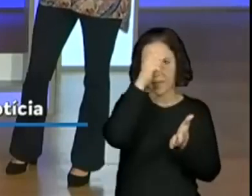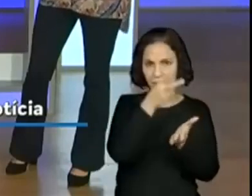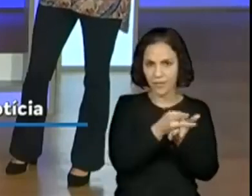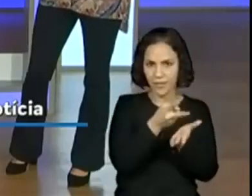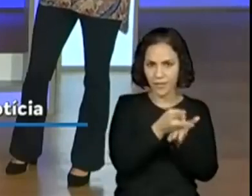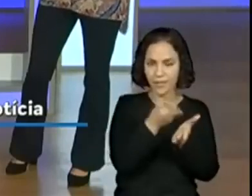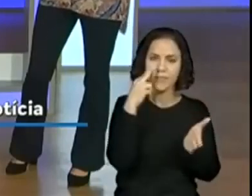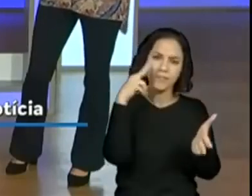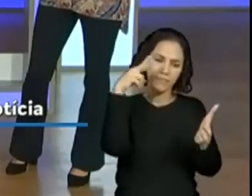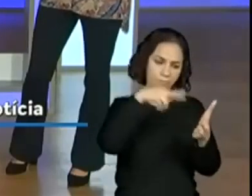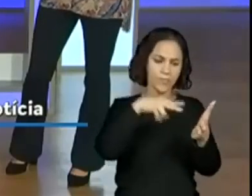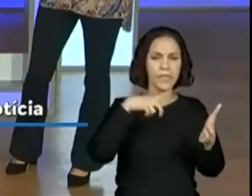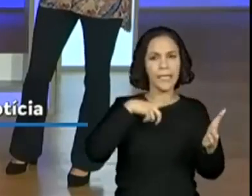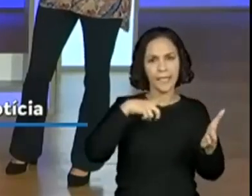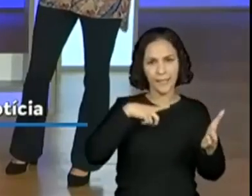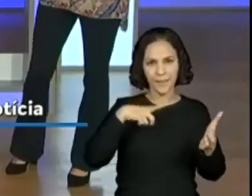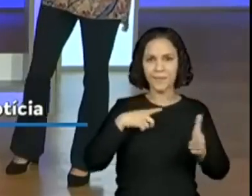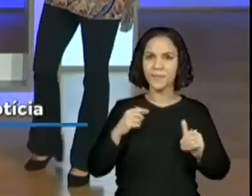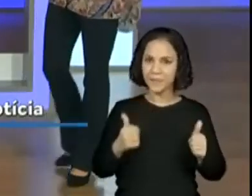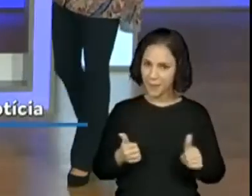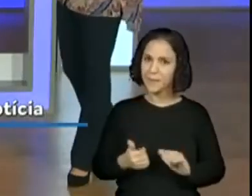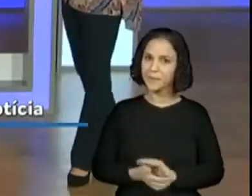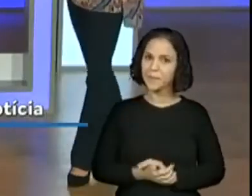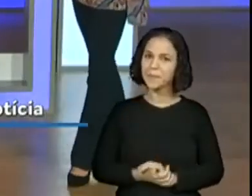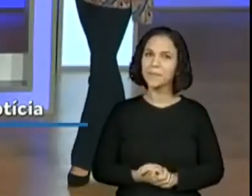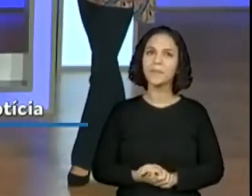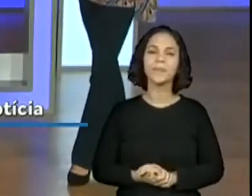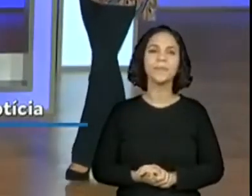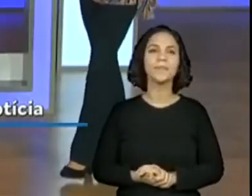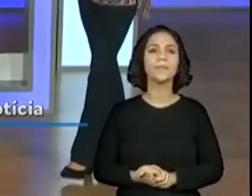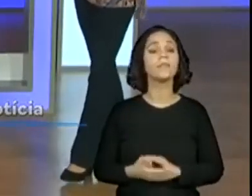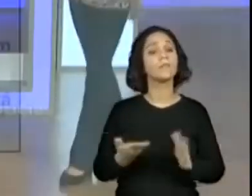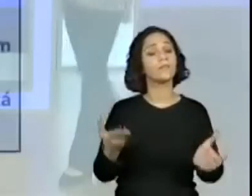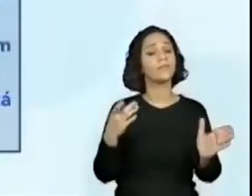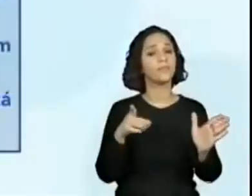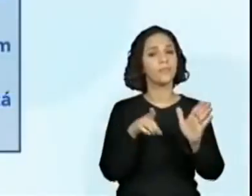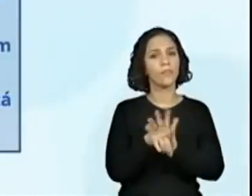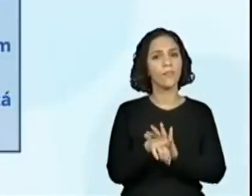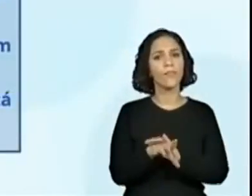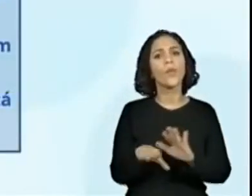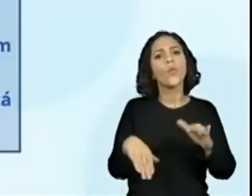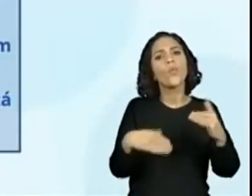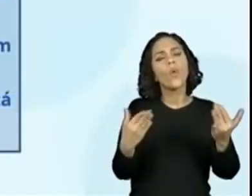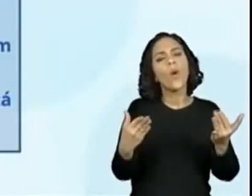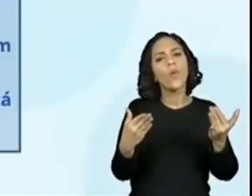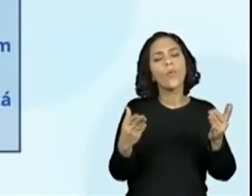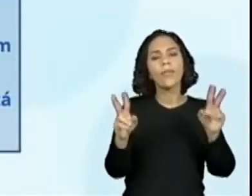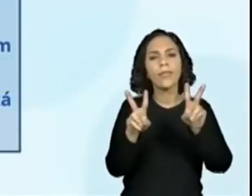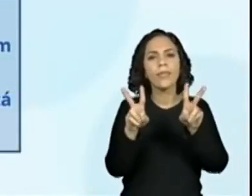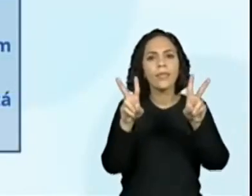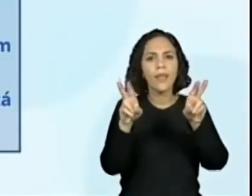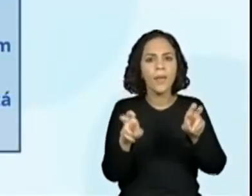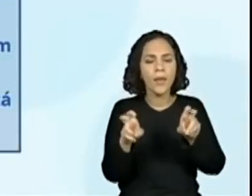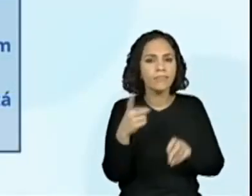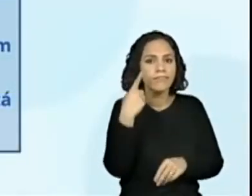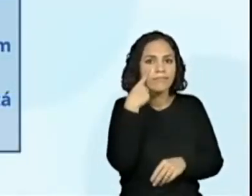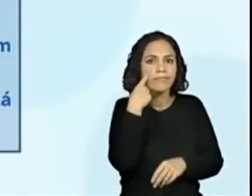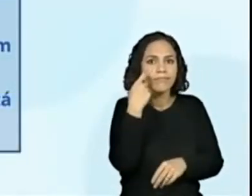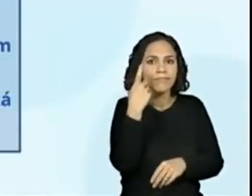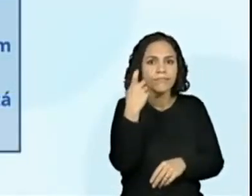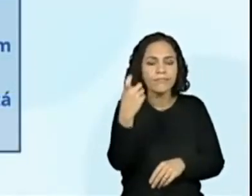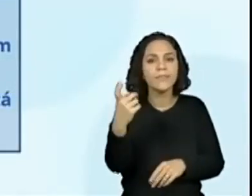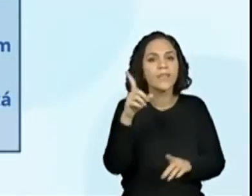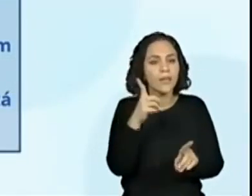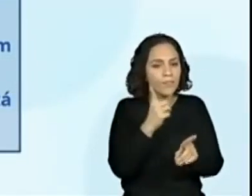dar uma olhadinha que vai encontrar, não é? Quais assuntos mais interessantes descobrimos ao longo do